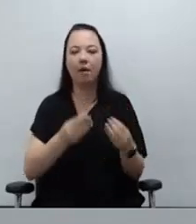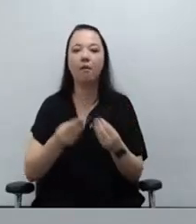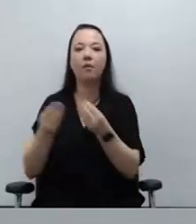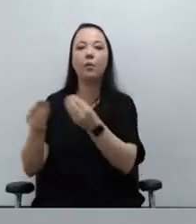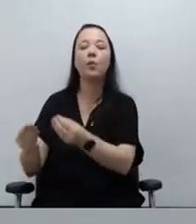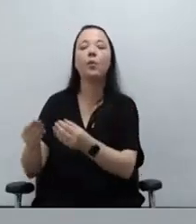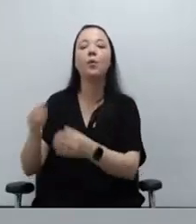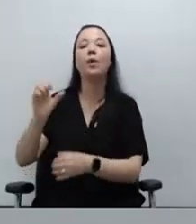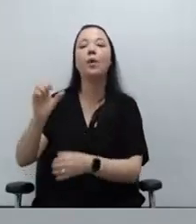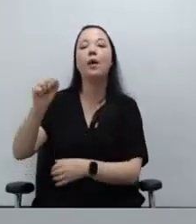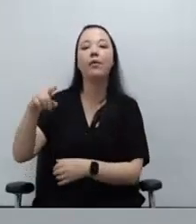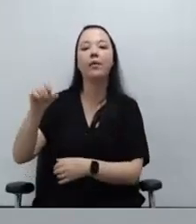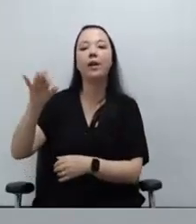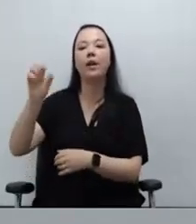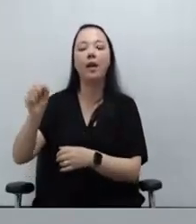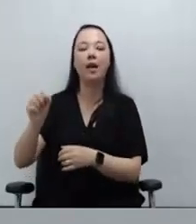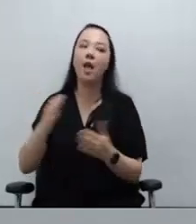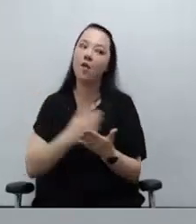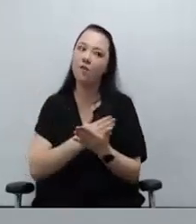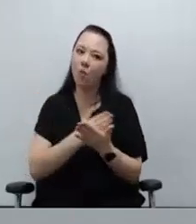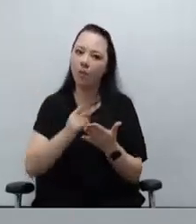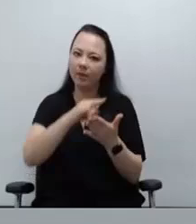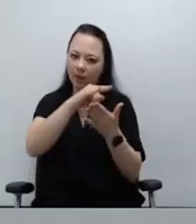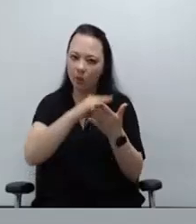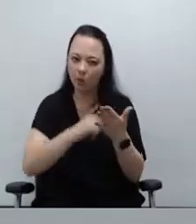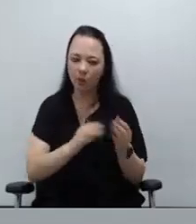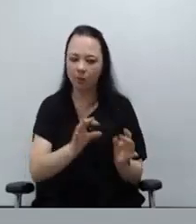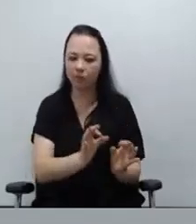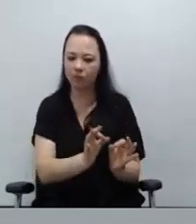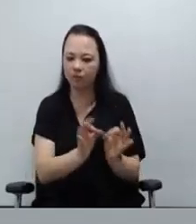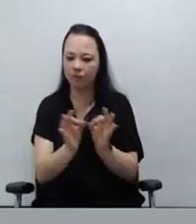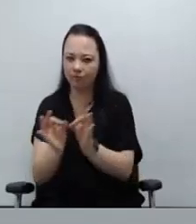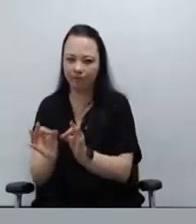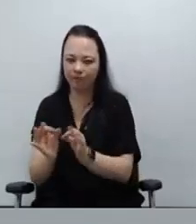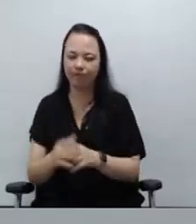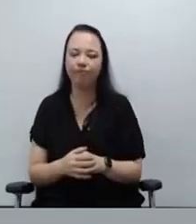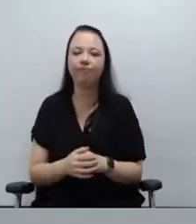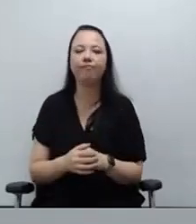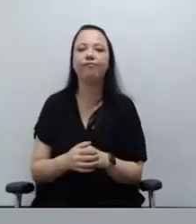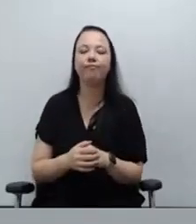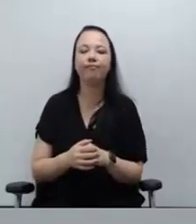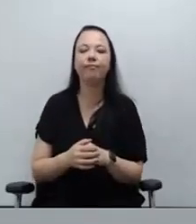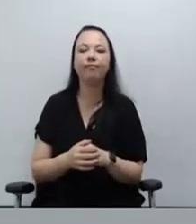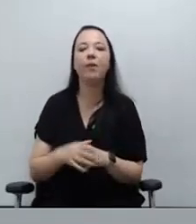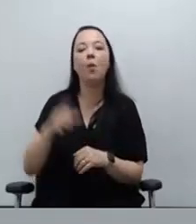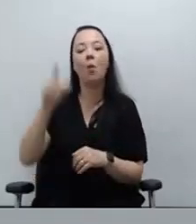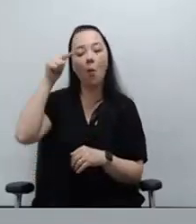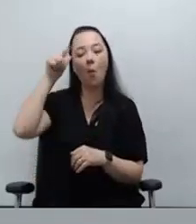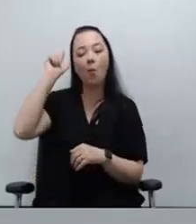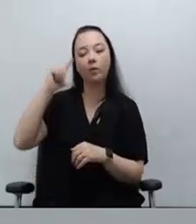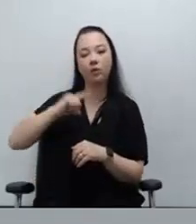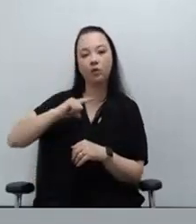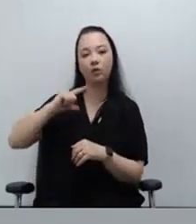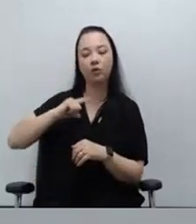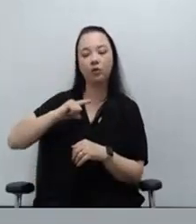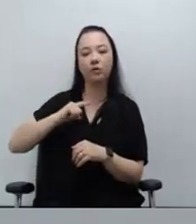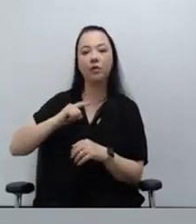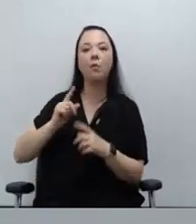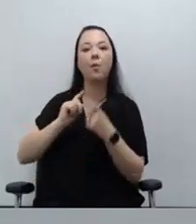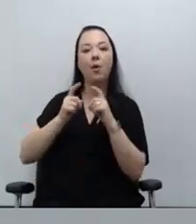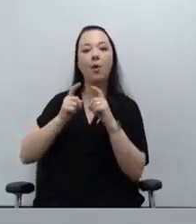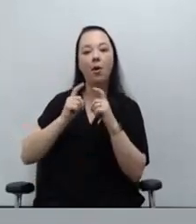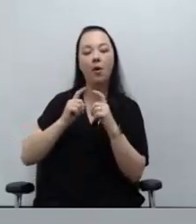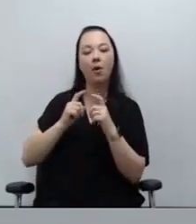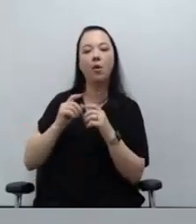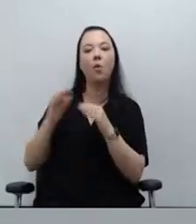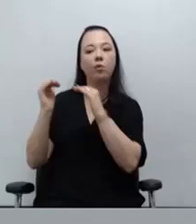agora vamos iniciar aí a tramitação na Assembleia Legislativa. Ontem, eu tive uma reunião também com o excelentíssimo secretário executivo